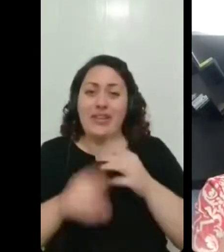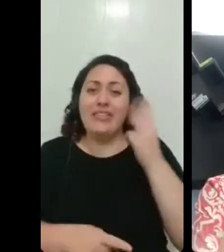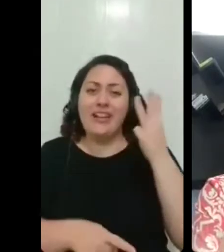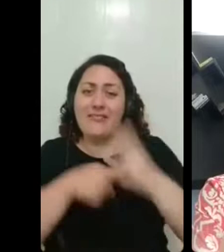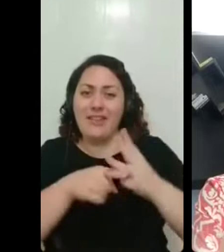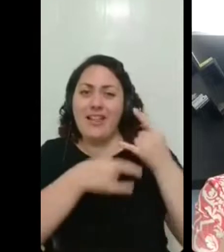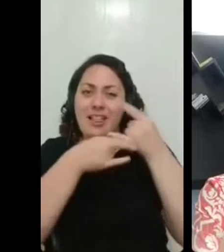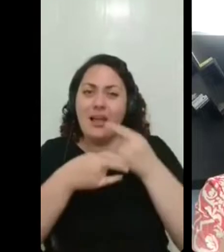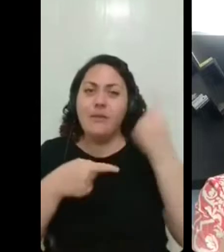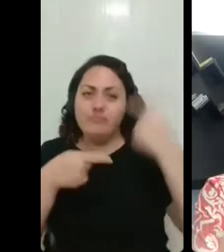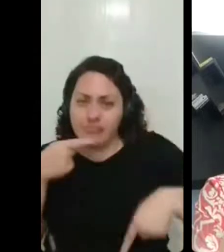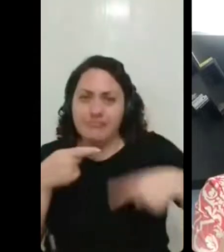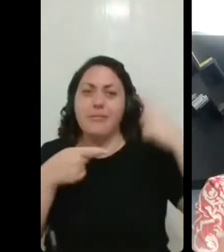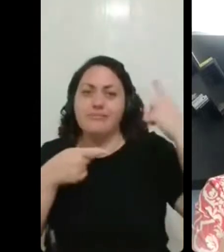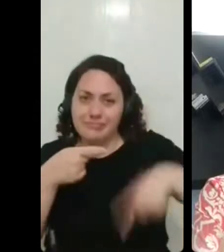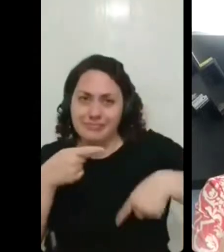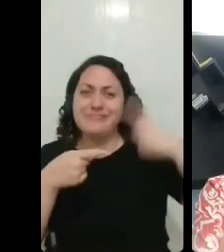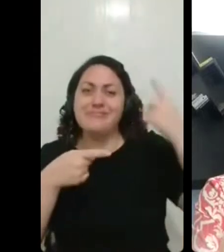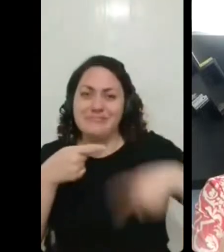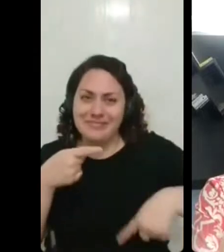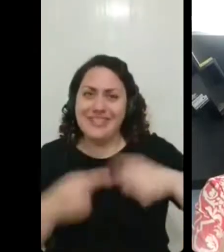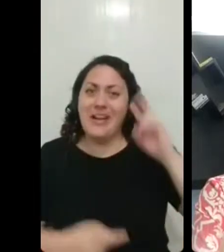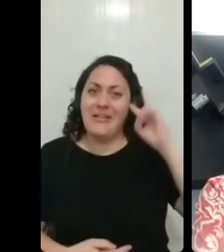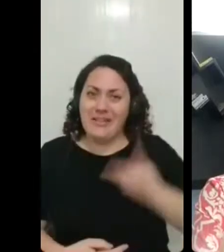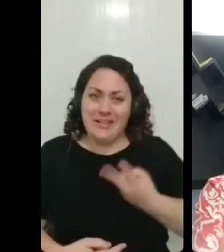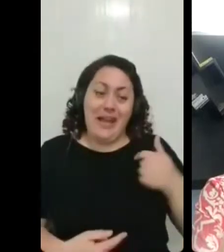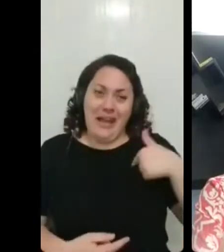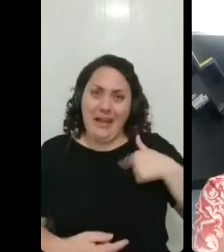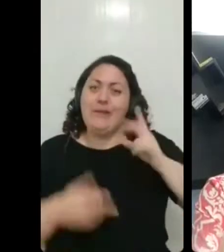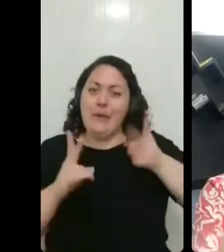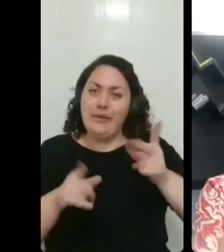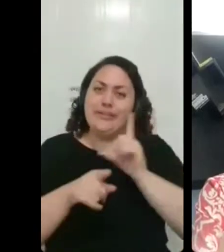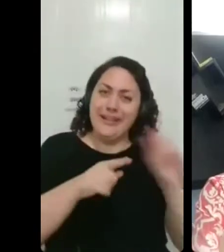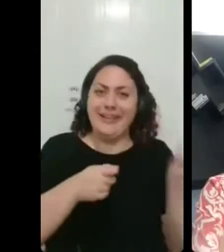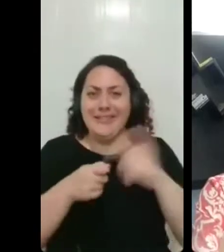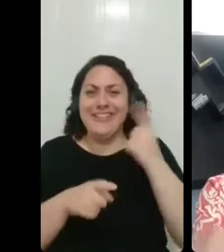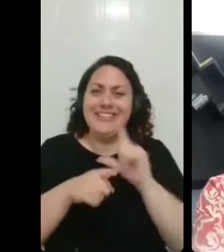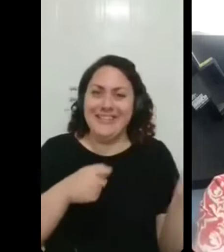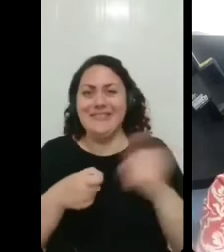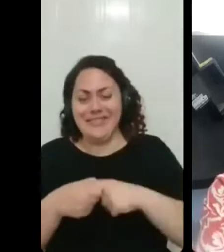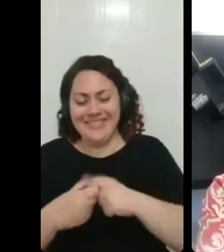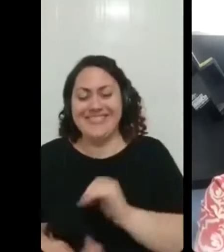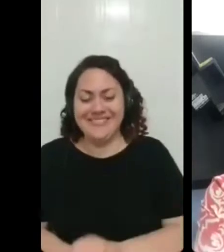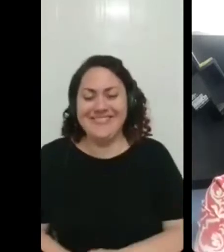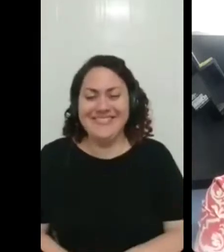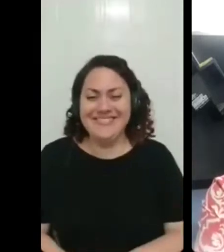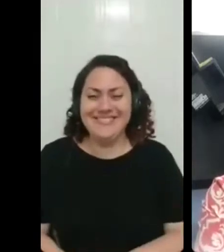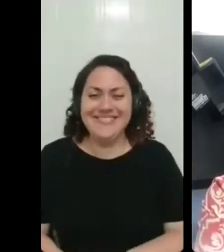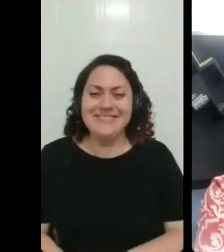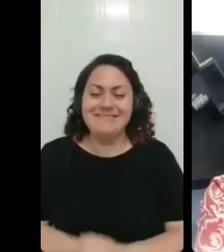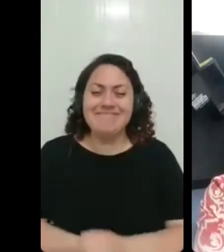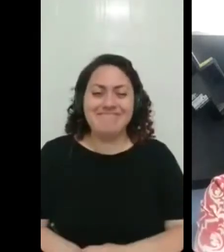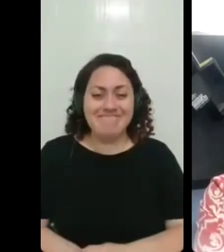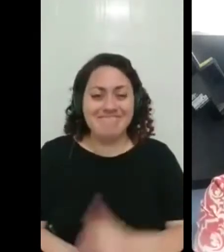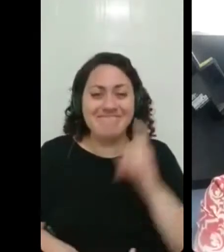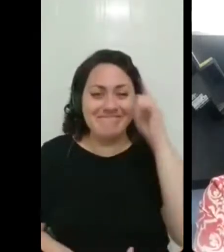acontecendo isso. E a Vanise eu me pego aqui entrando e saindo, entrando e saindo. Olha, assim,